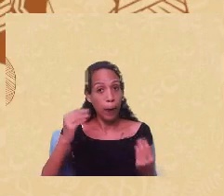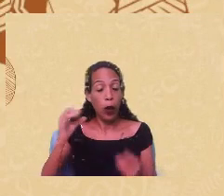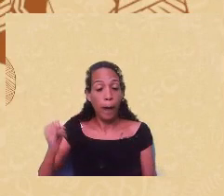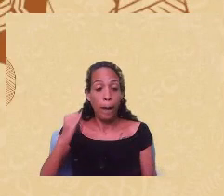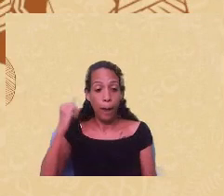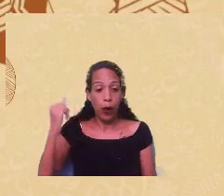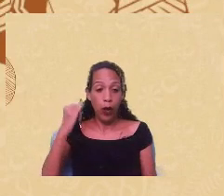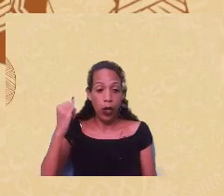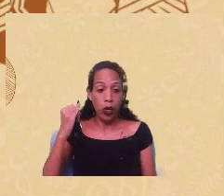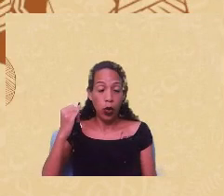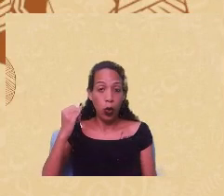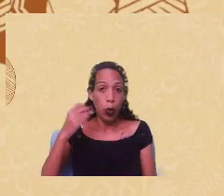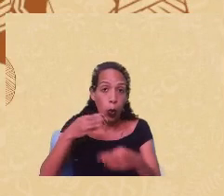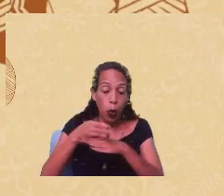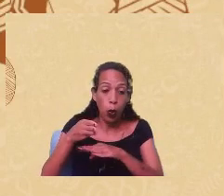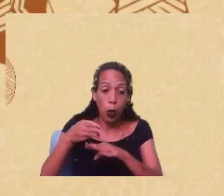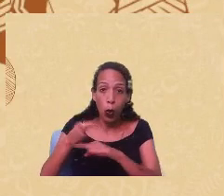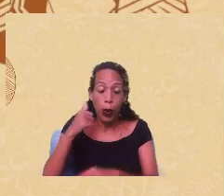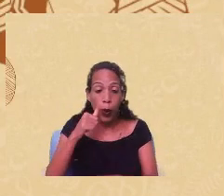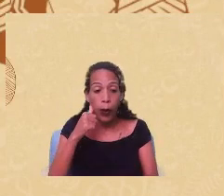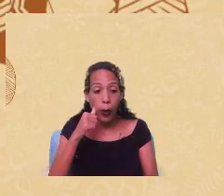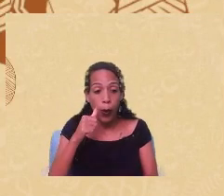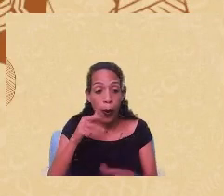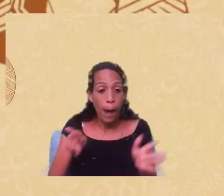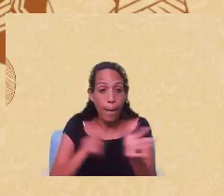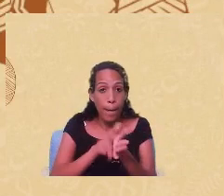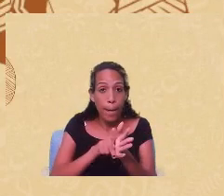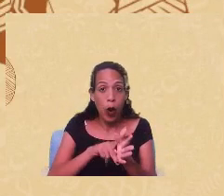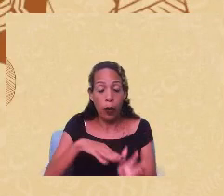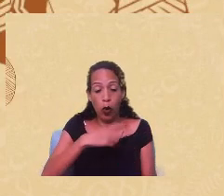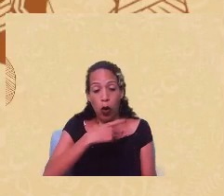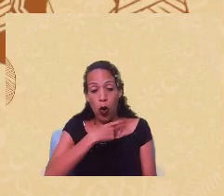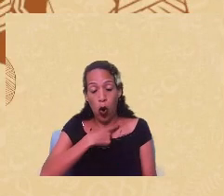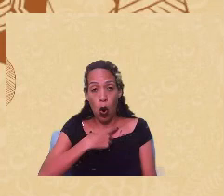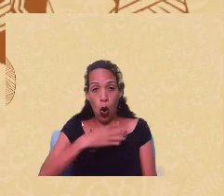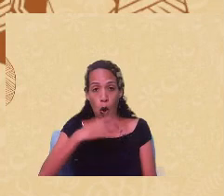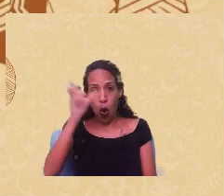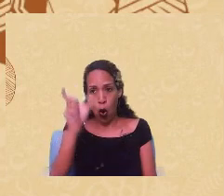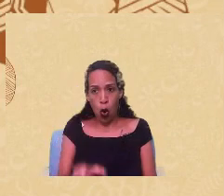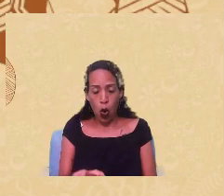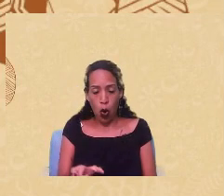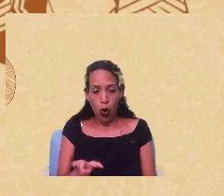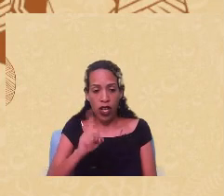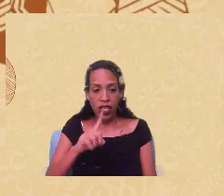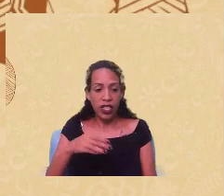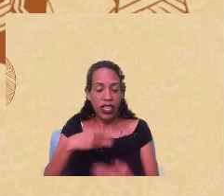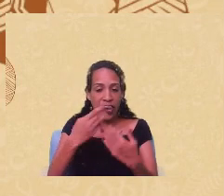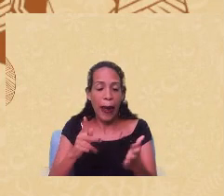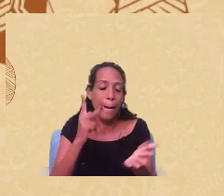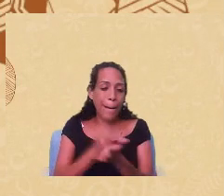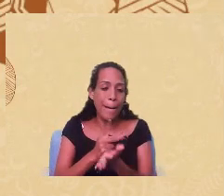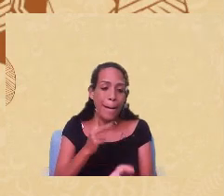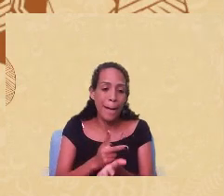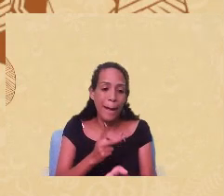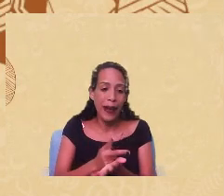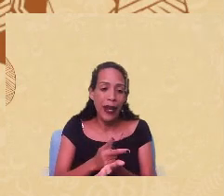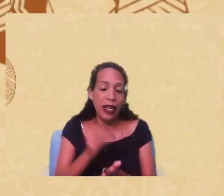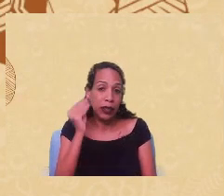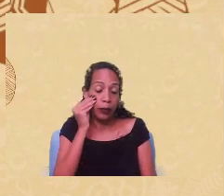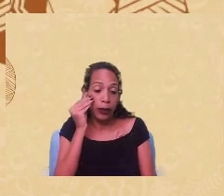O acesso das mulheres ao próprio corpo, ele não se dá da mesma forma em que a experiência